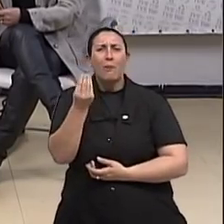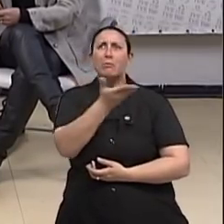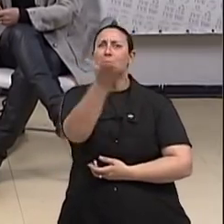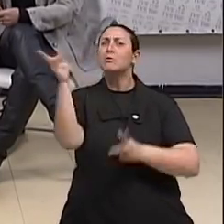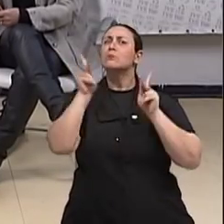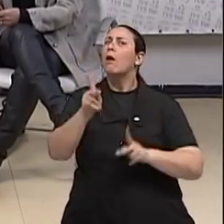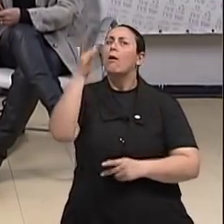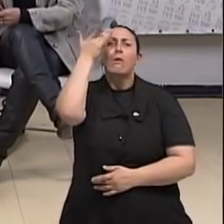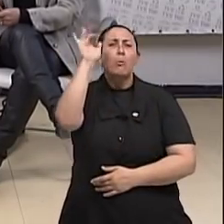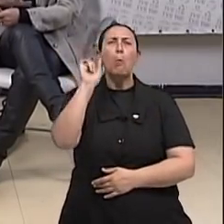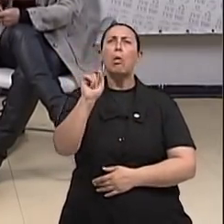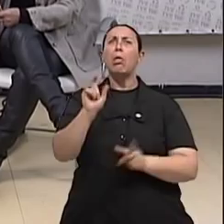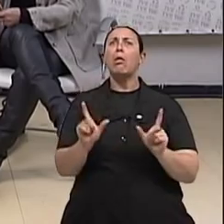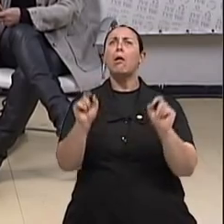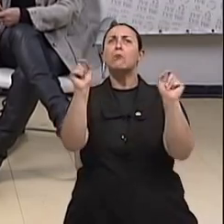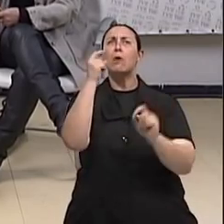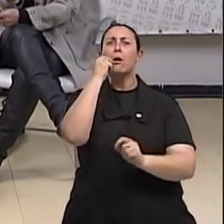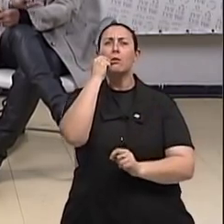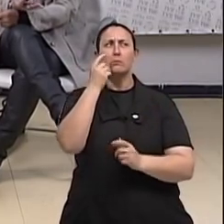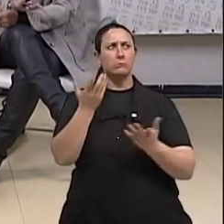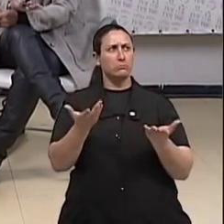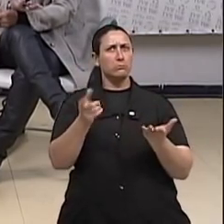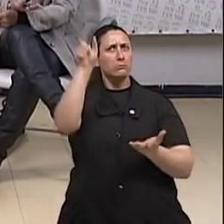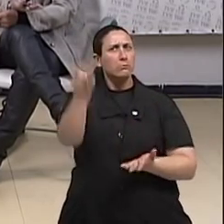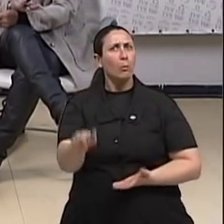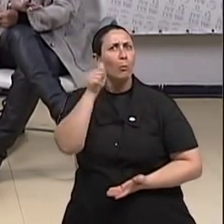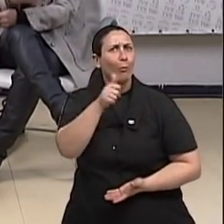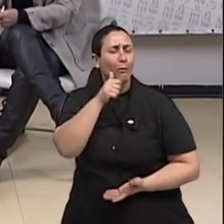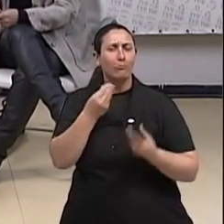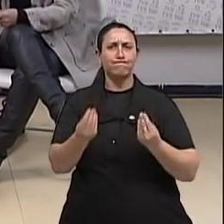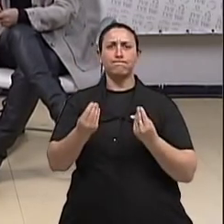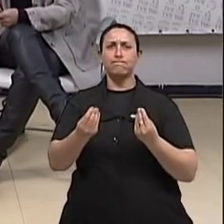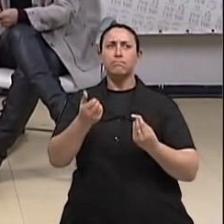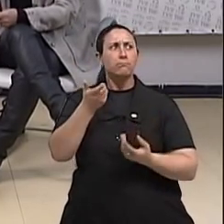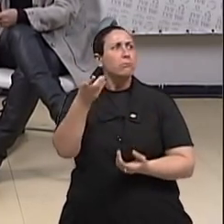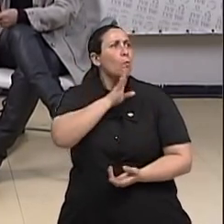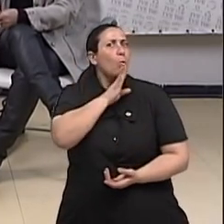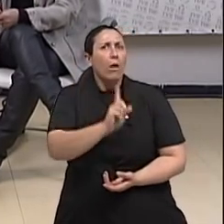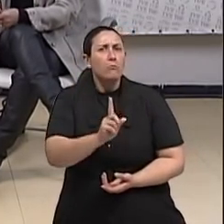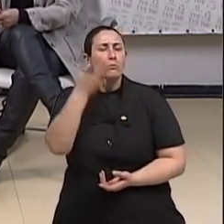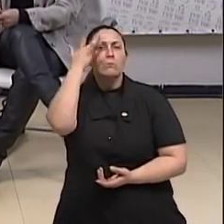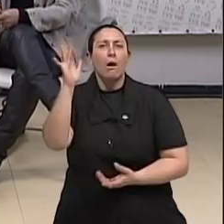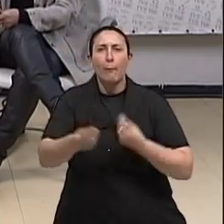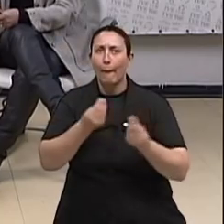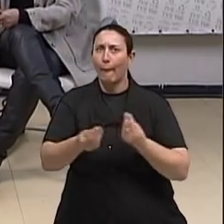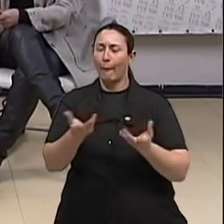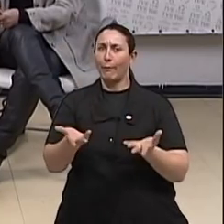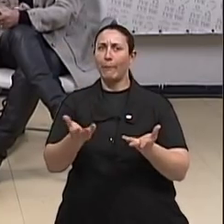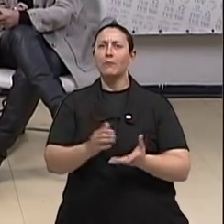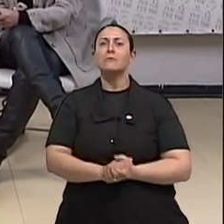de mama? Isso comprova o desconhecimento, e uma mulher que diz isso, né? O desconhecimento do que é essa doença.